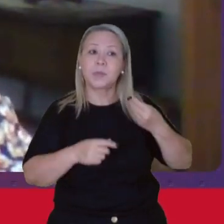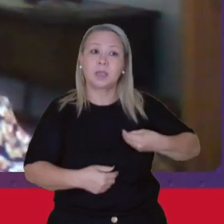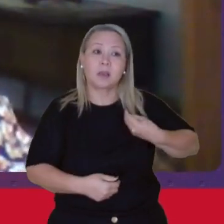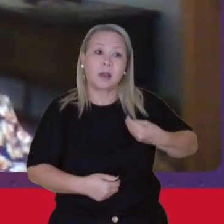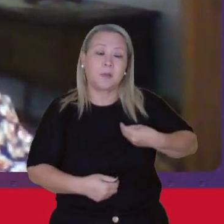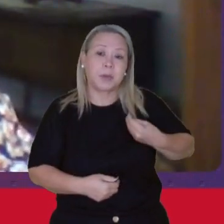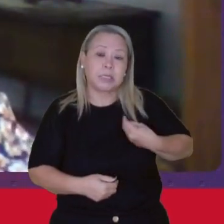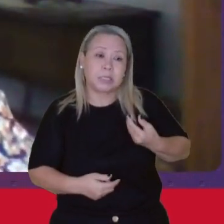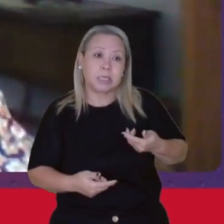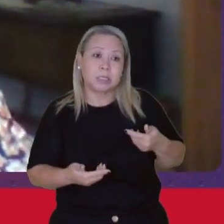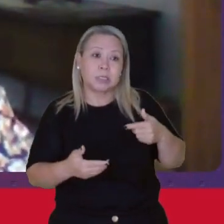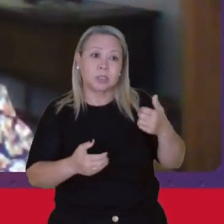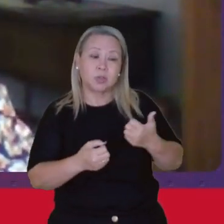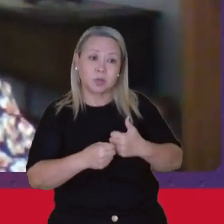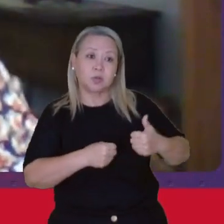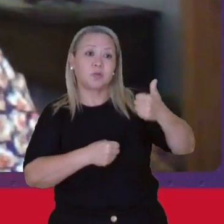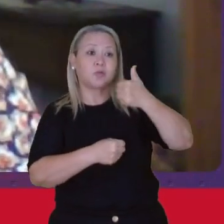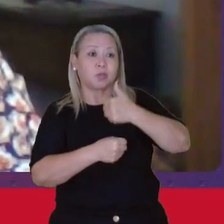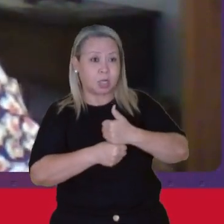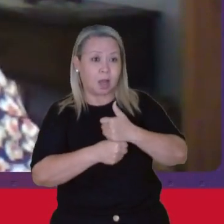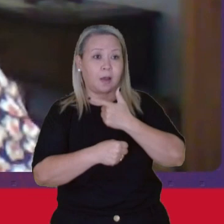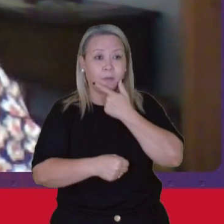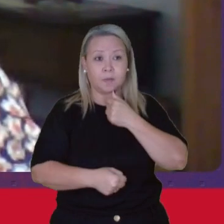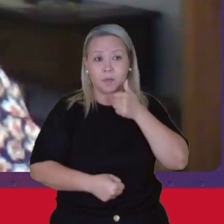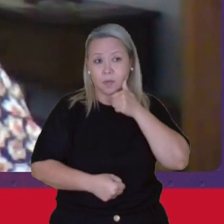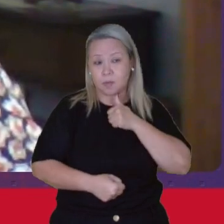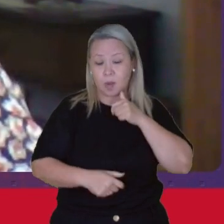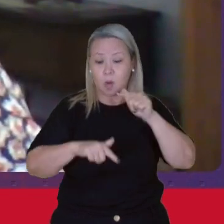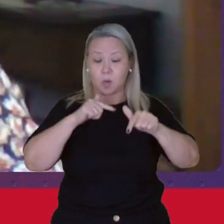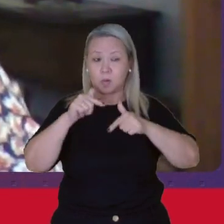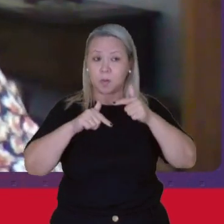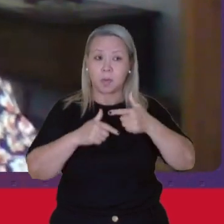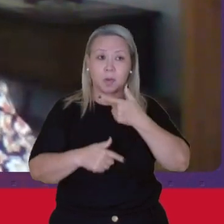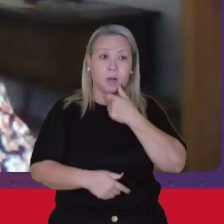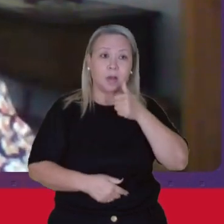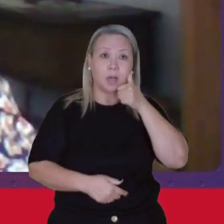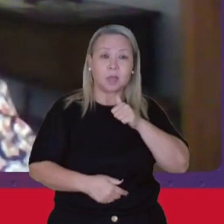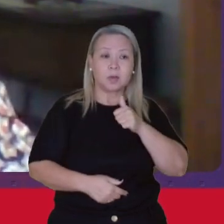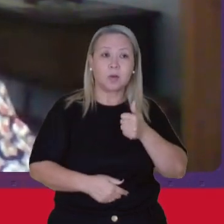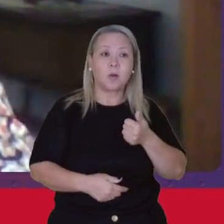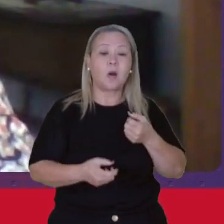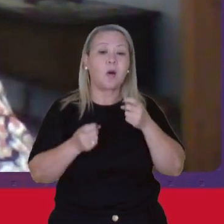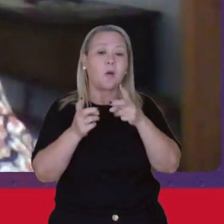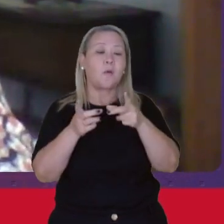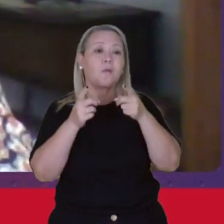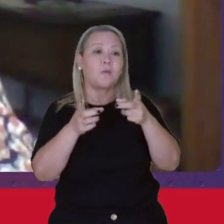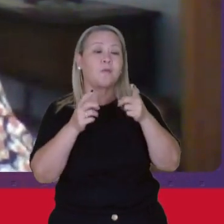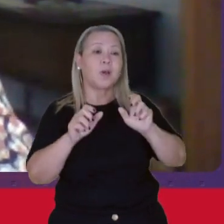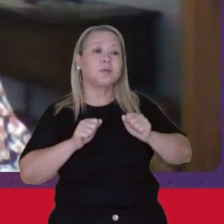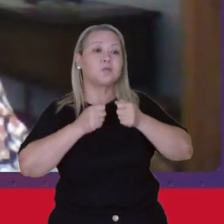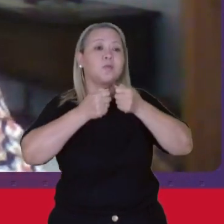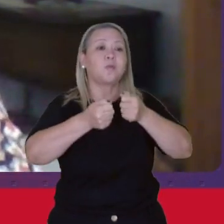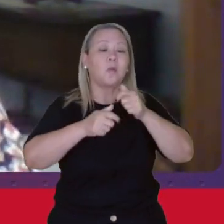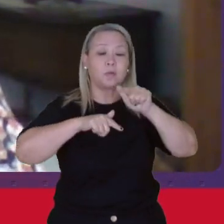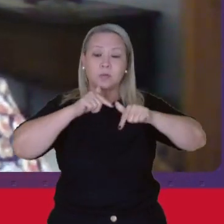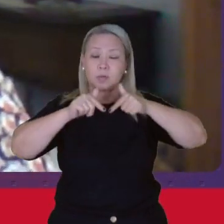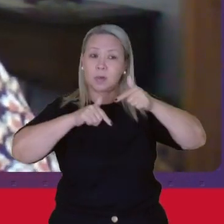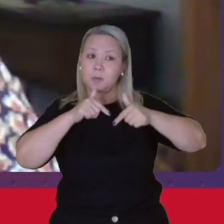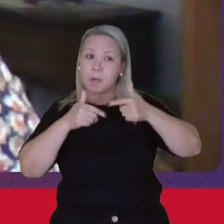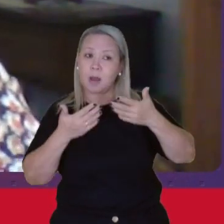de um empregador De uma empregadora O trabalhador e a trabalhadora Vende a sua força de trabalho